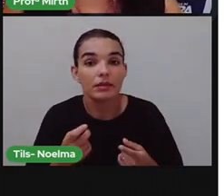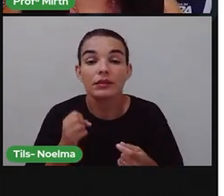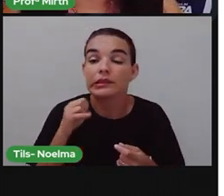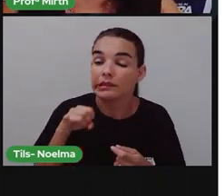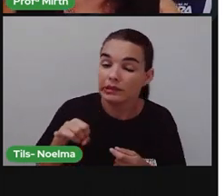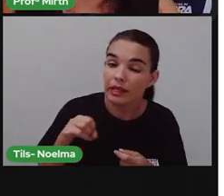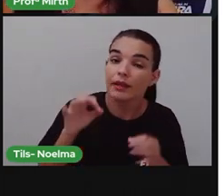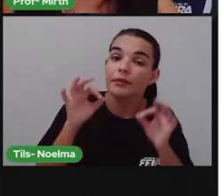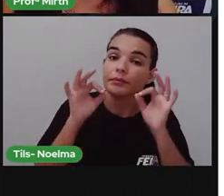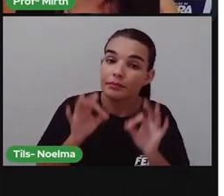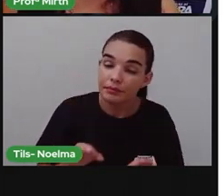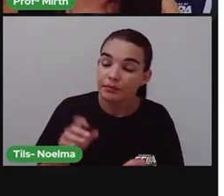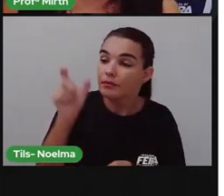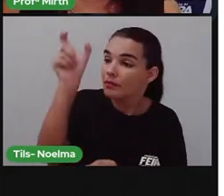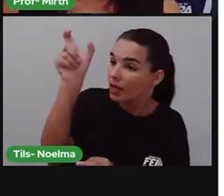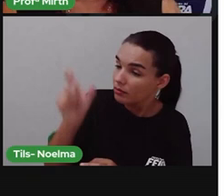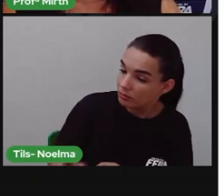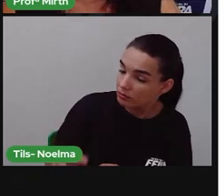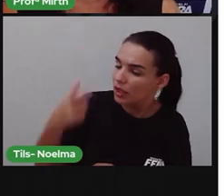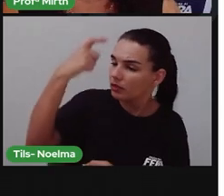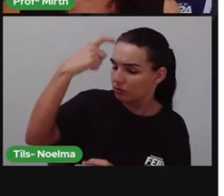trata de uma autobiografia.